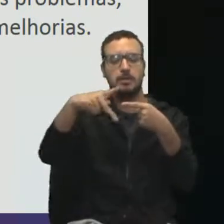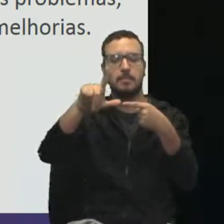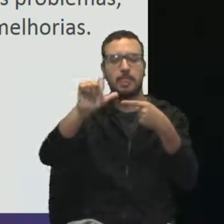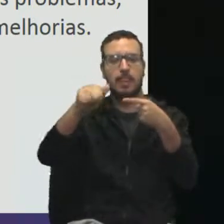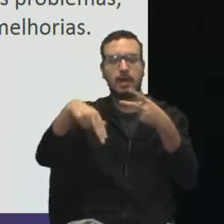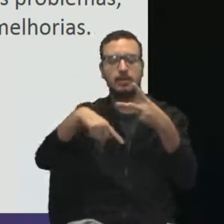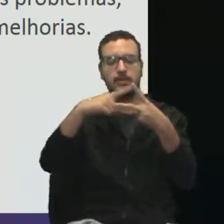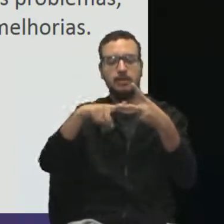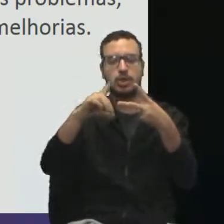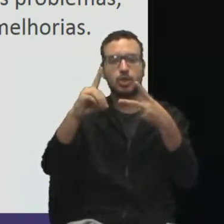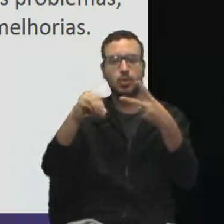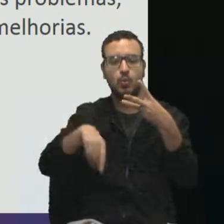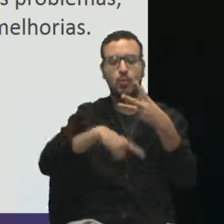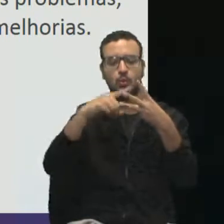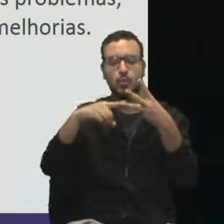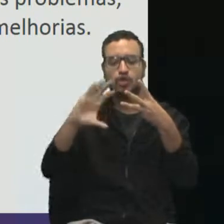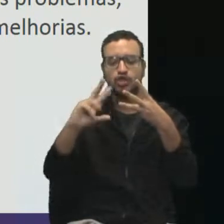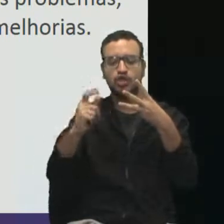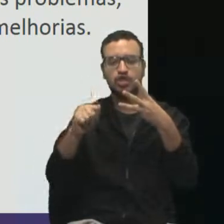e act.